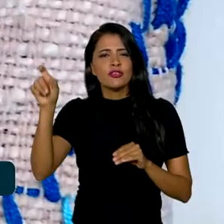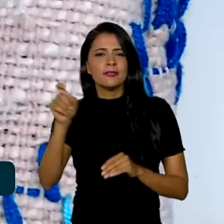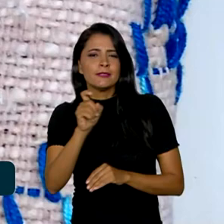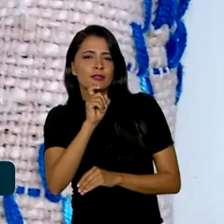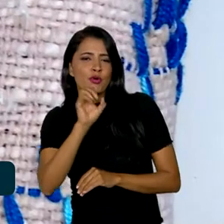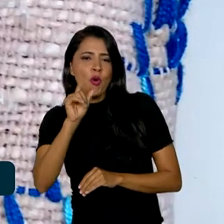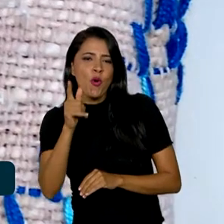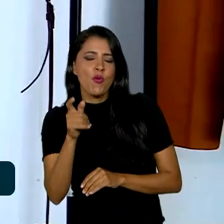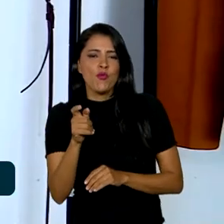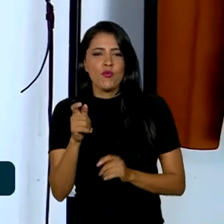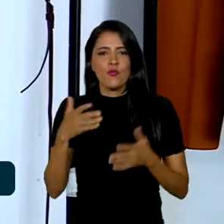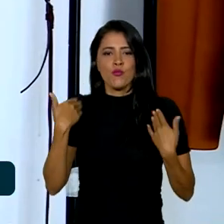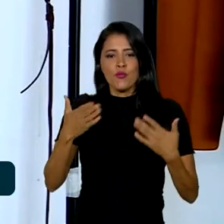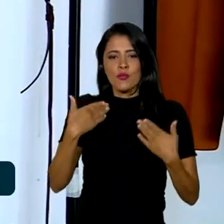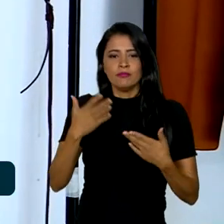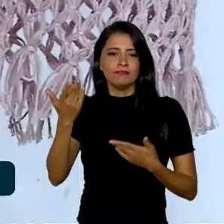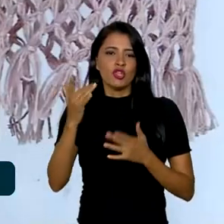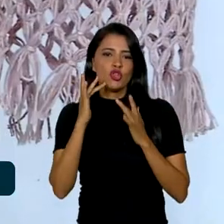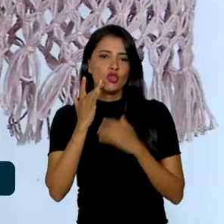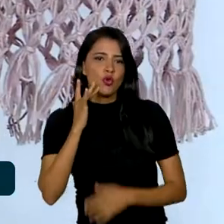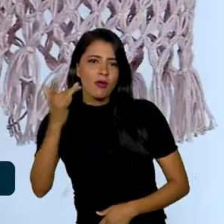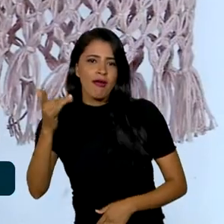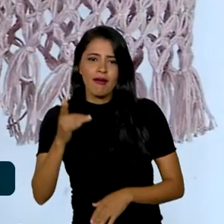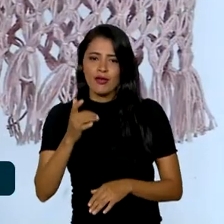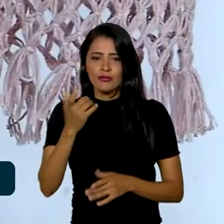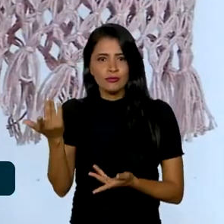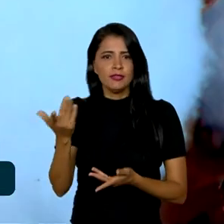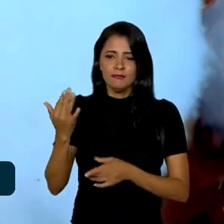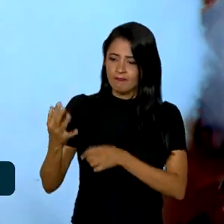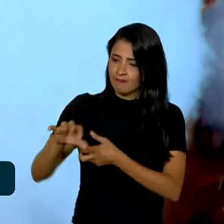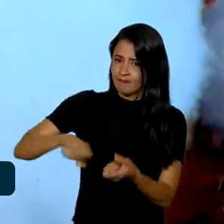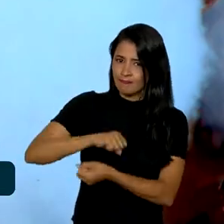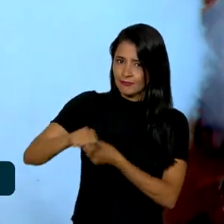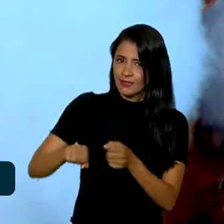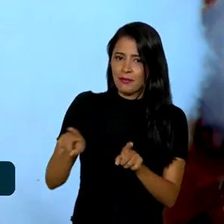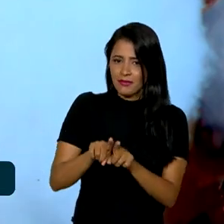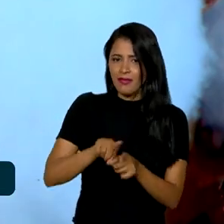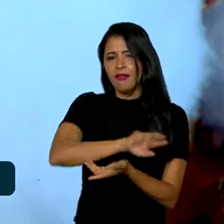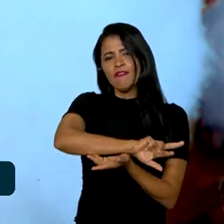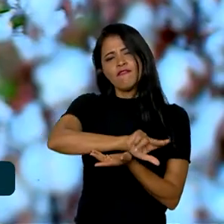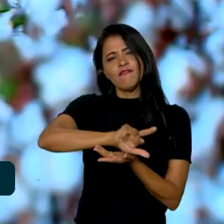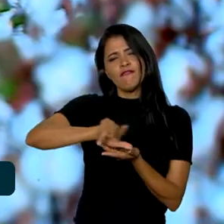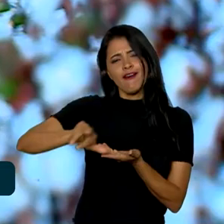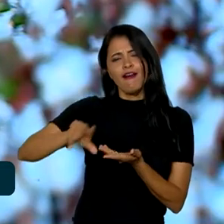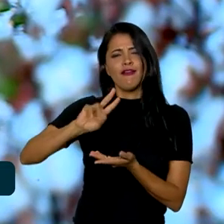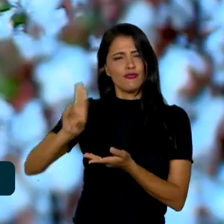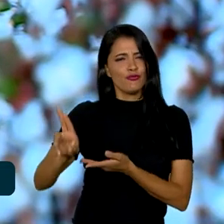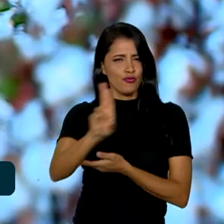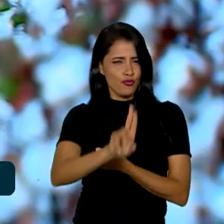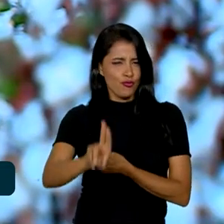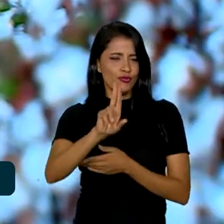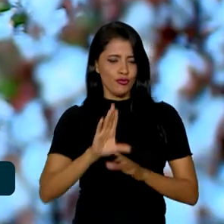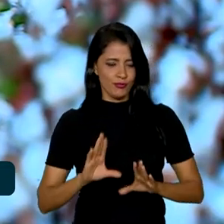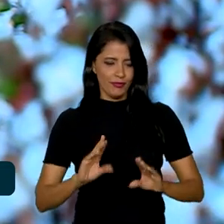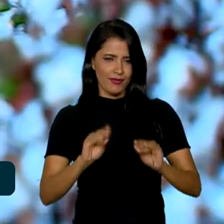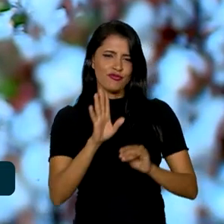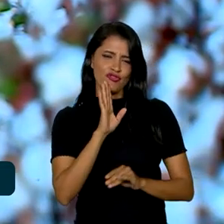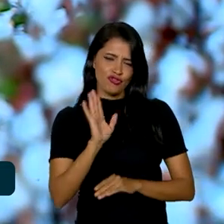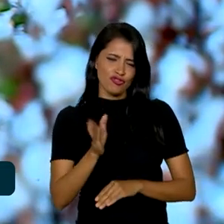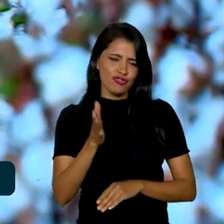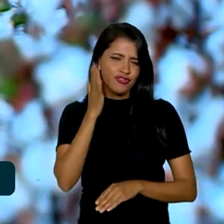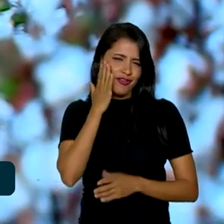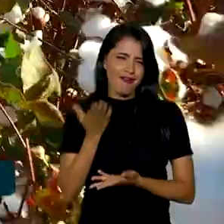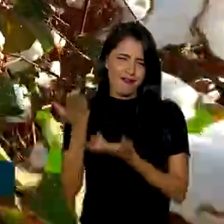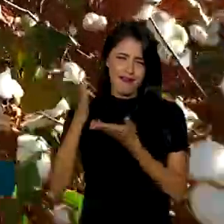frios, durável, versátil e sustentável. São muitas as vantagens do algodão já conhecidas na